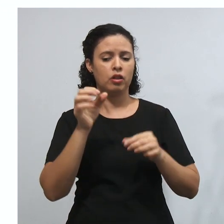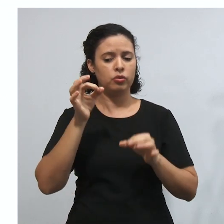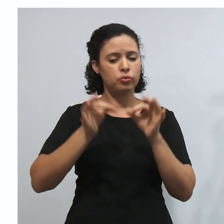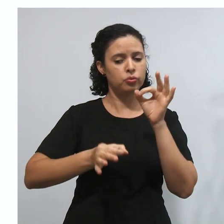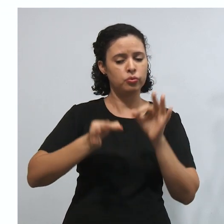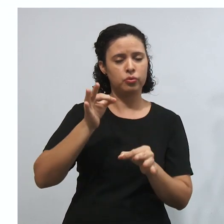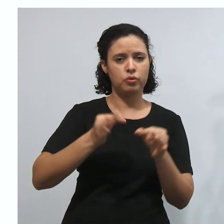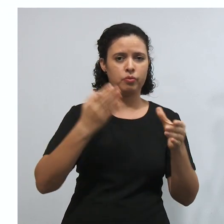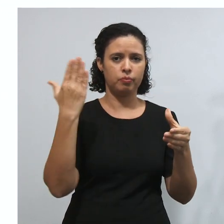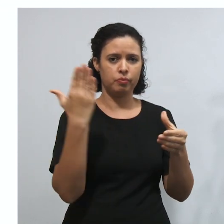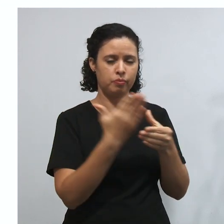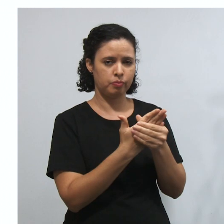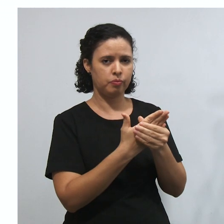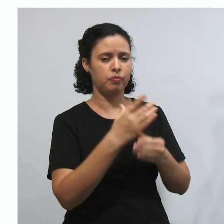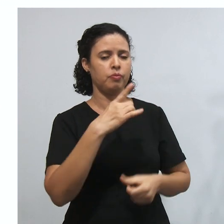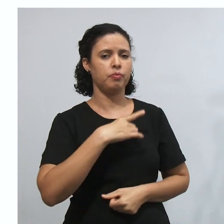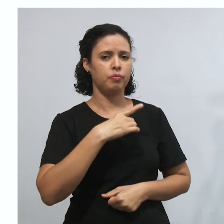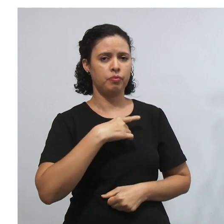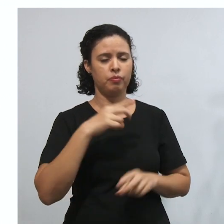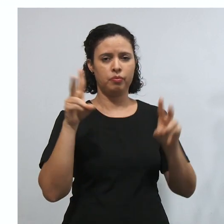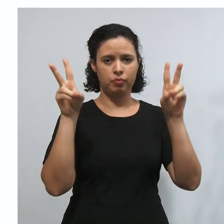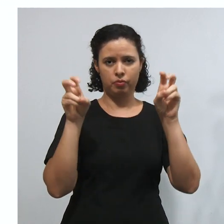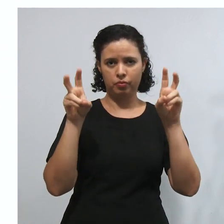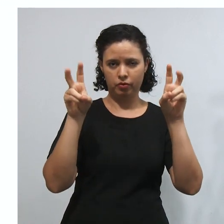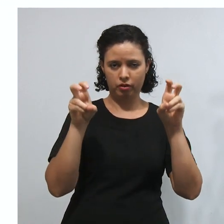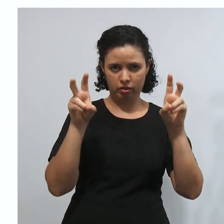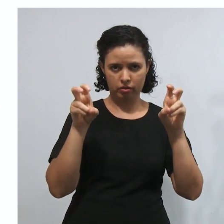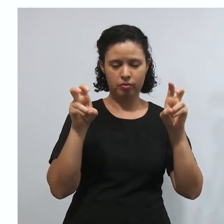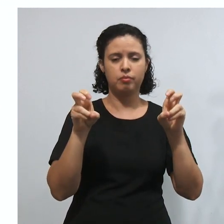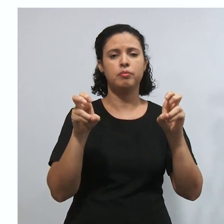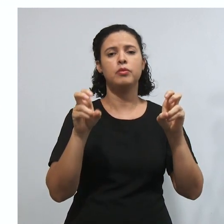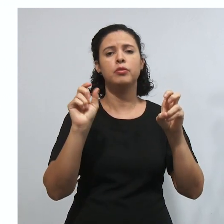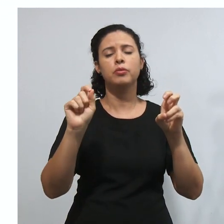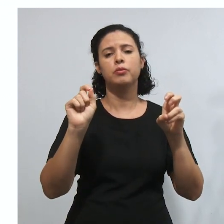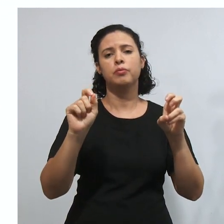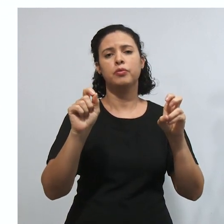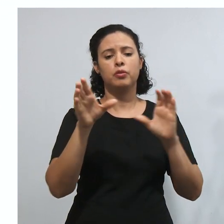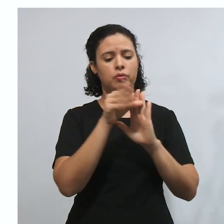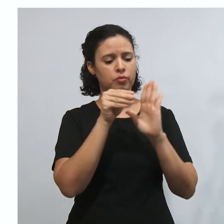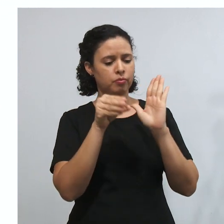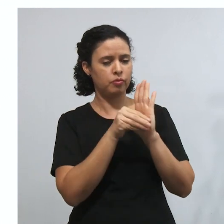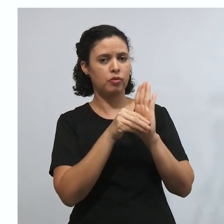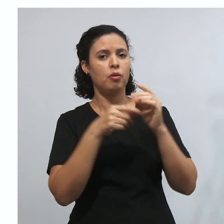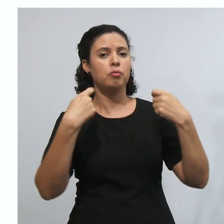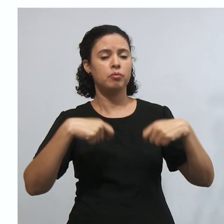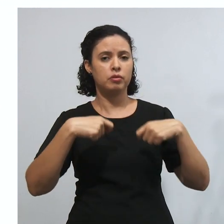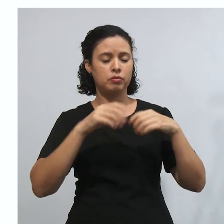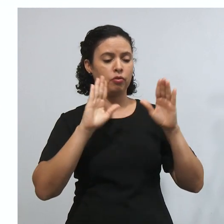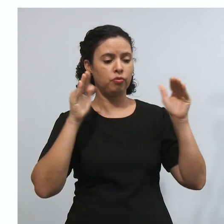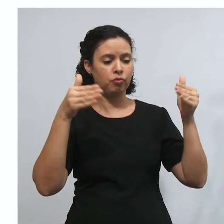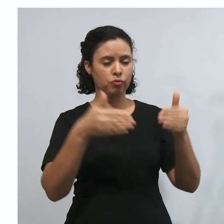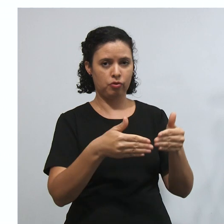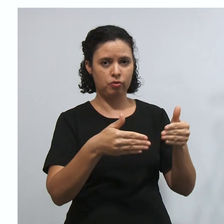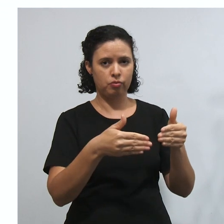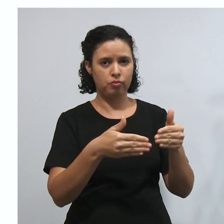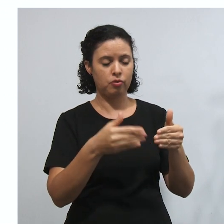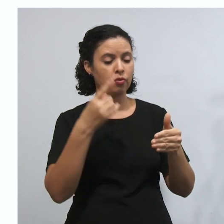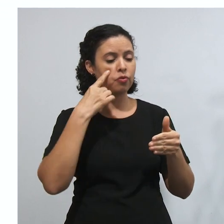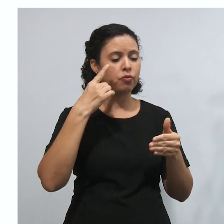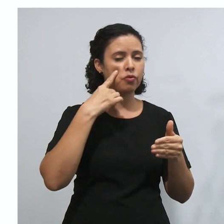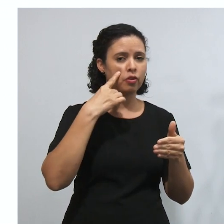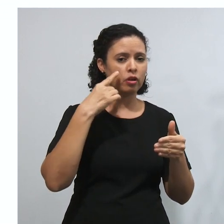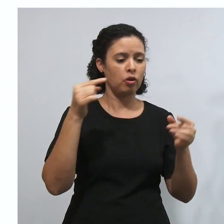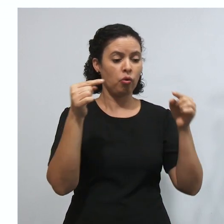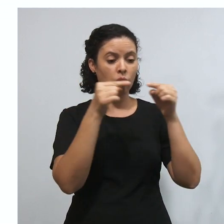processo que existe uma matéria incidental, ou seja, aquela matéria precisa ser resolvida pra resolver se aquilo é